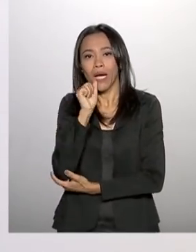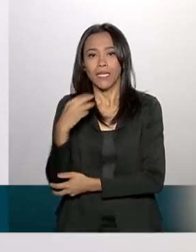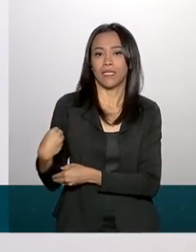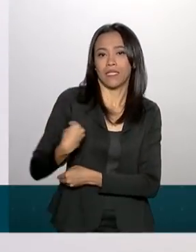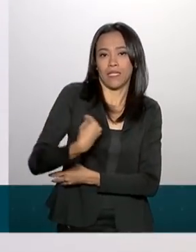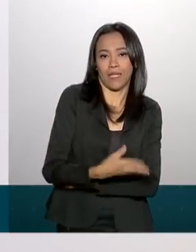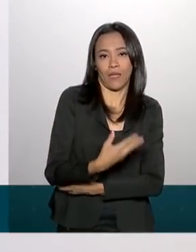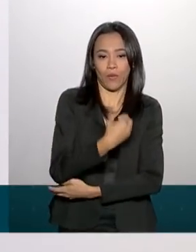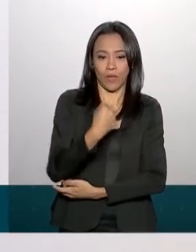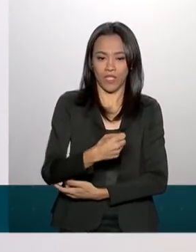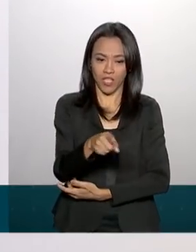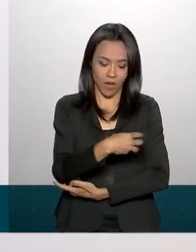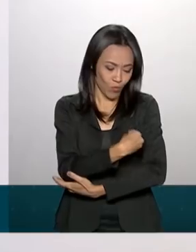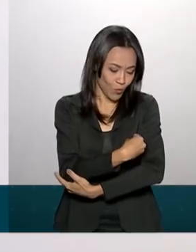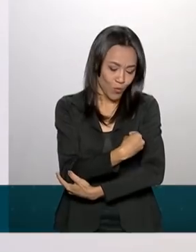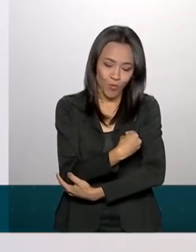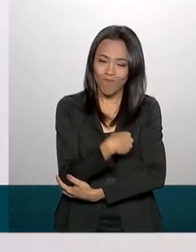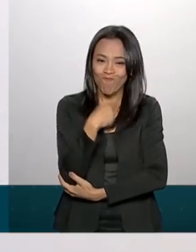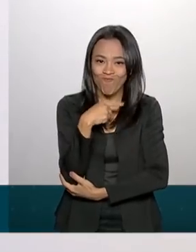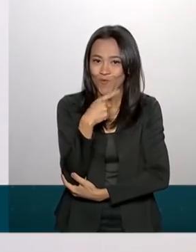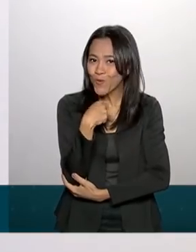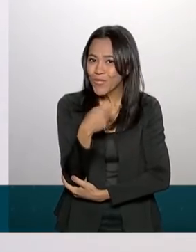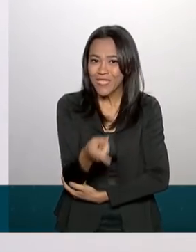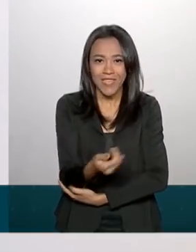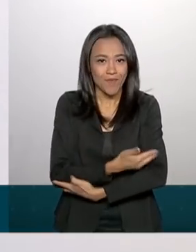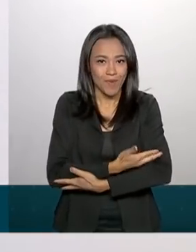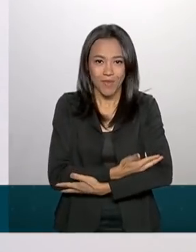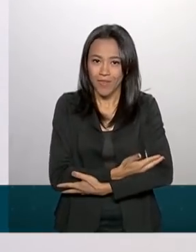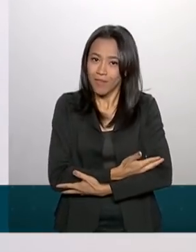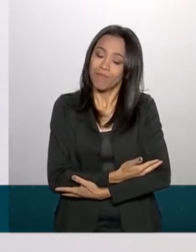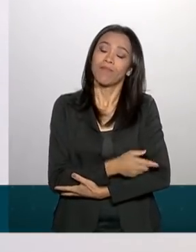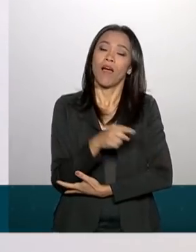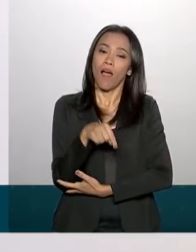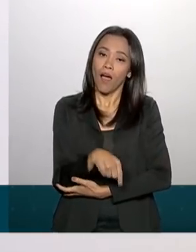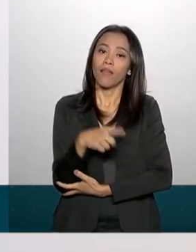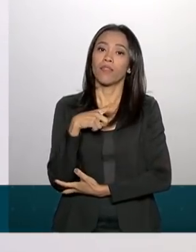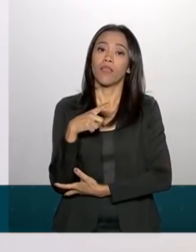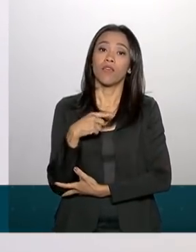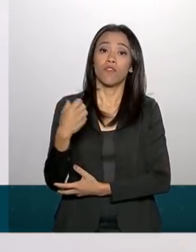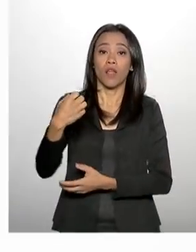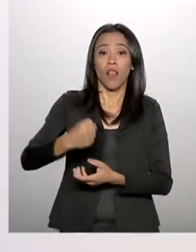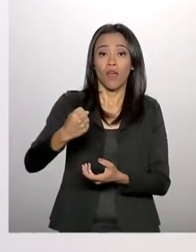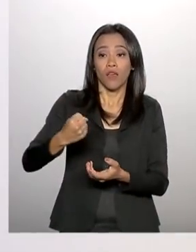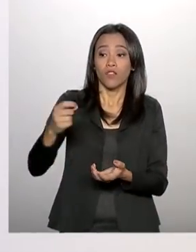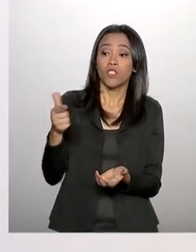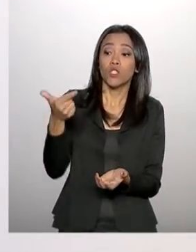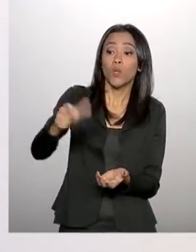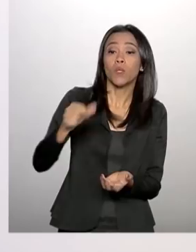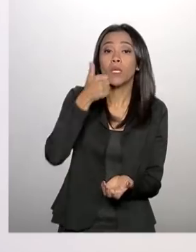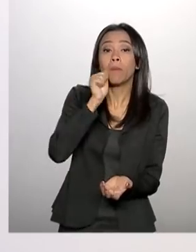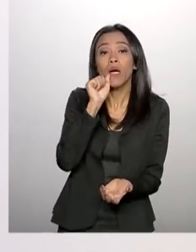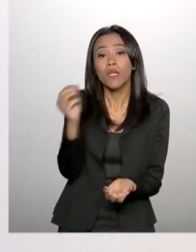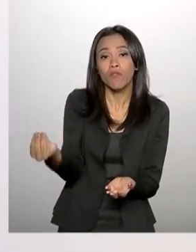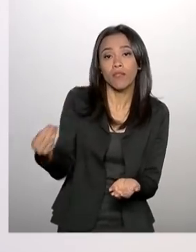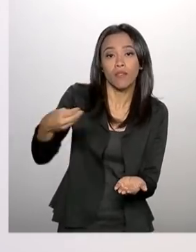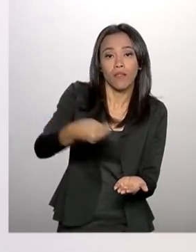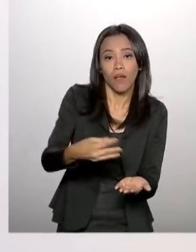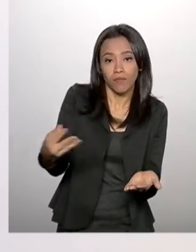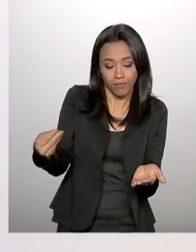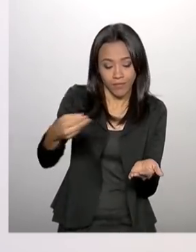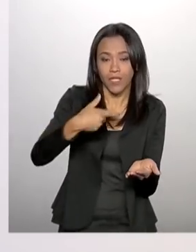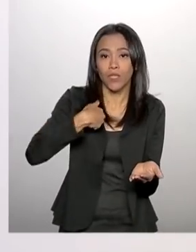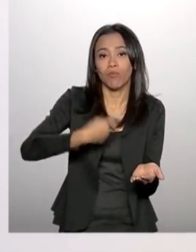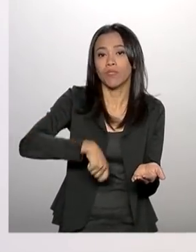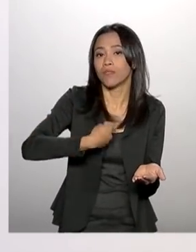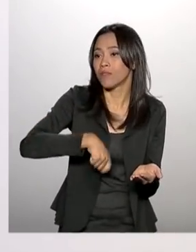dar amamentação no peito, mas não estava conseguindo. Aí, através disso, ela recebeu o aleitamento materno. Eu precisava da doação